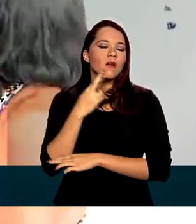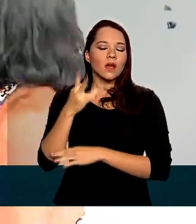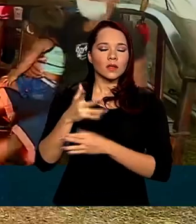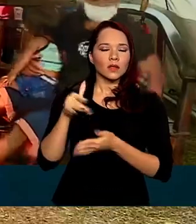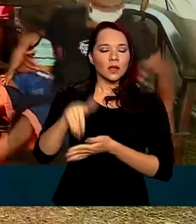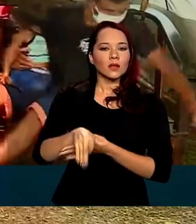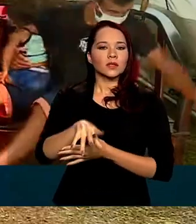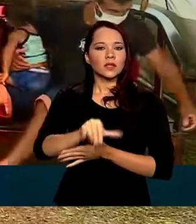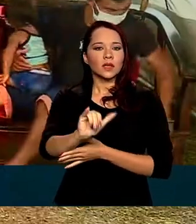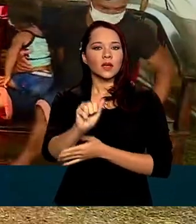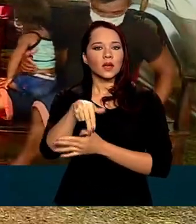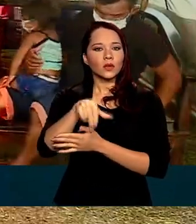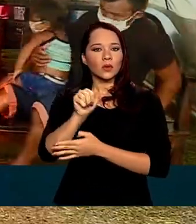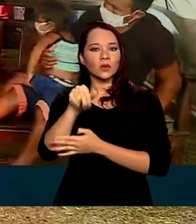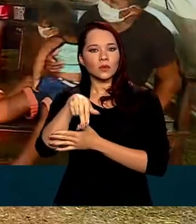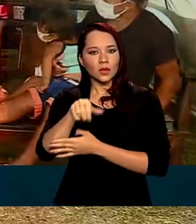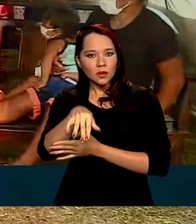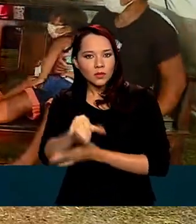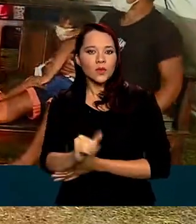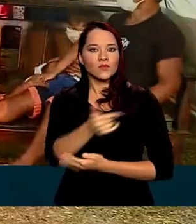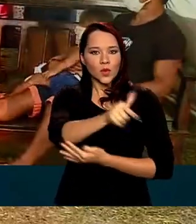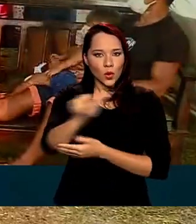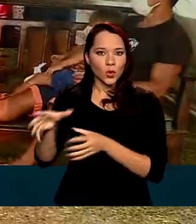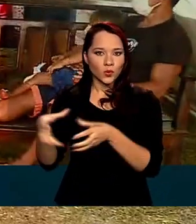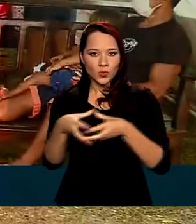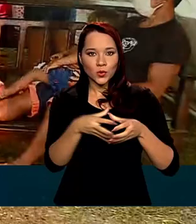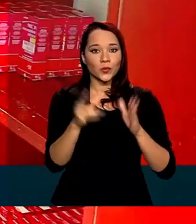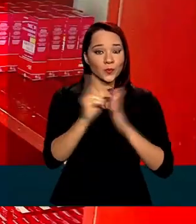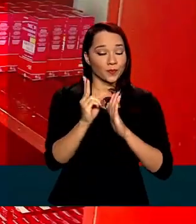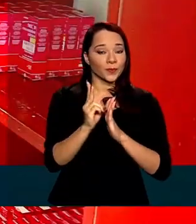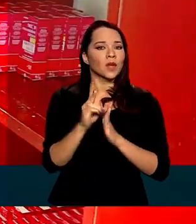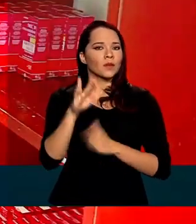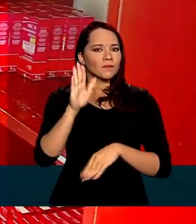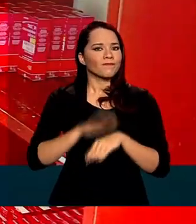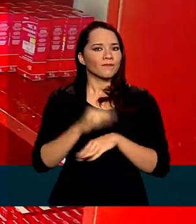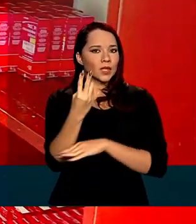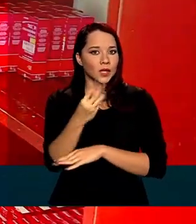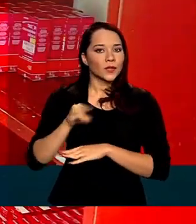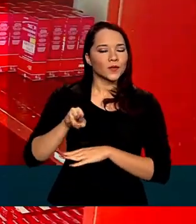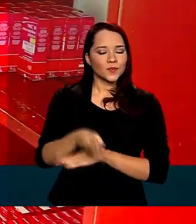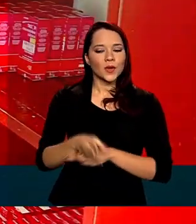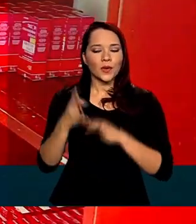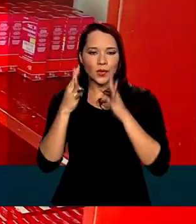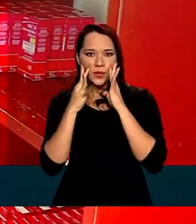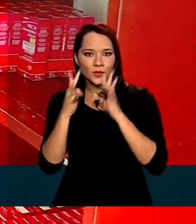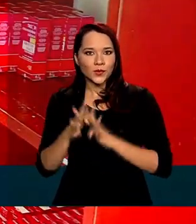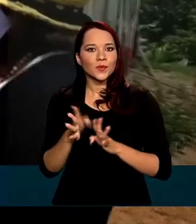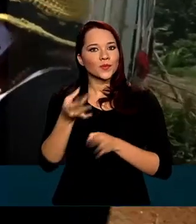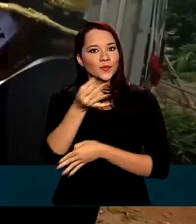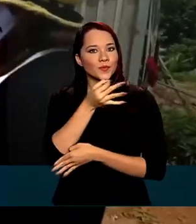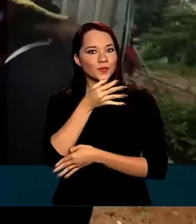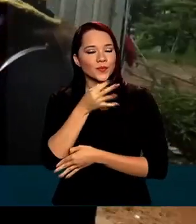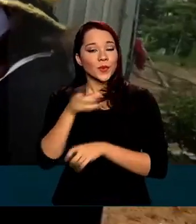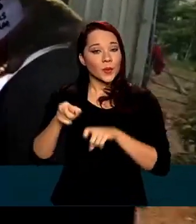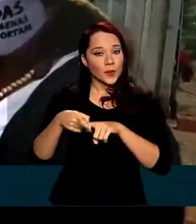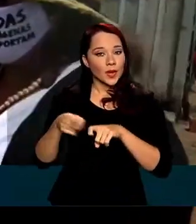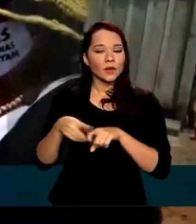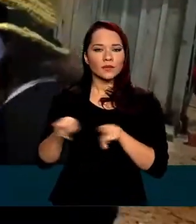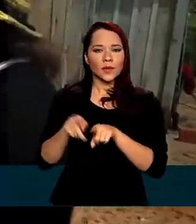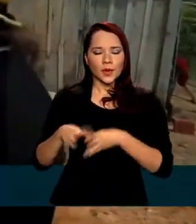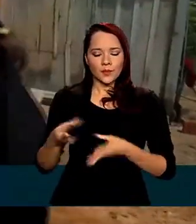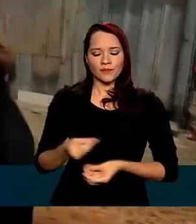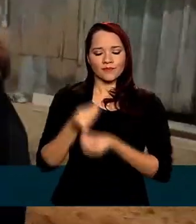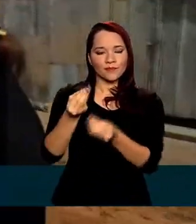Yanomami e Raposa Serra do Sol. Foram feitos mais de 3 mil atendimentos médicos e entregues 4 mil toneladas de